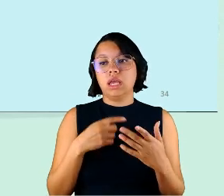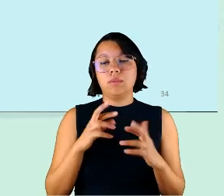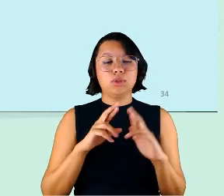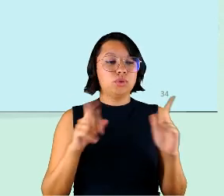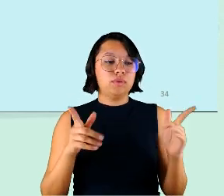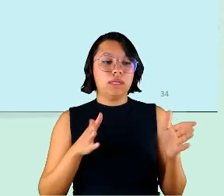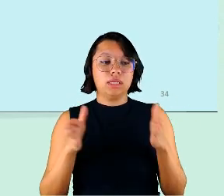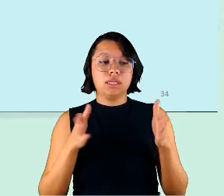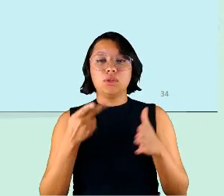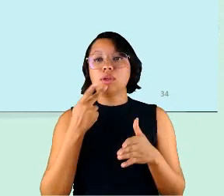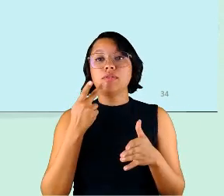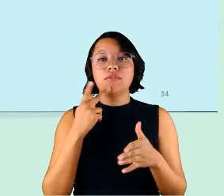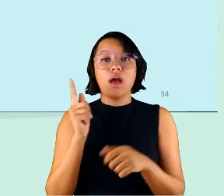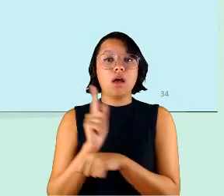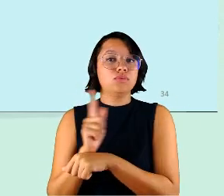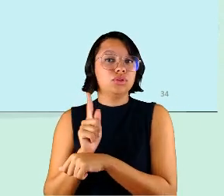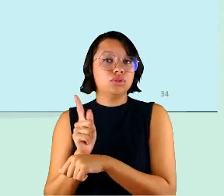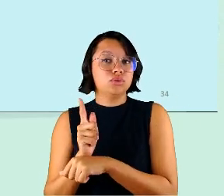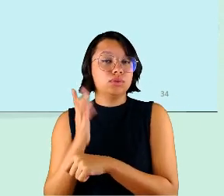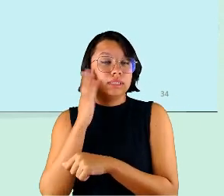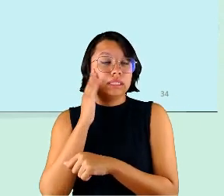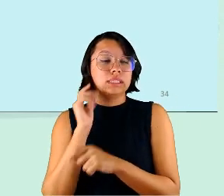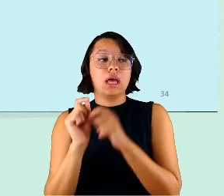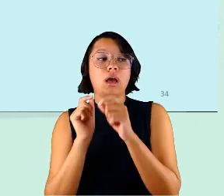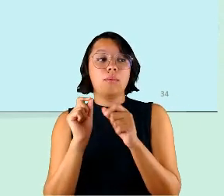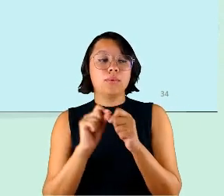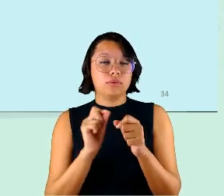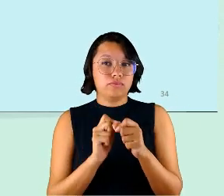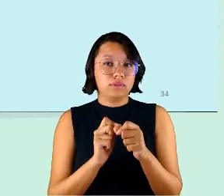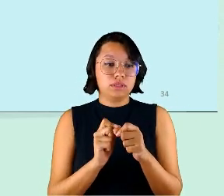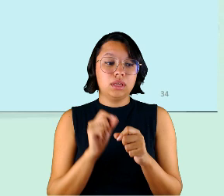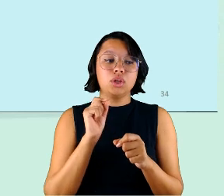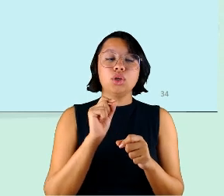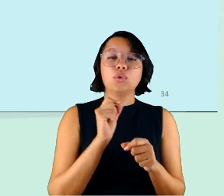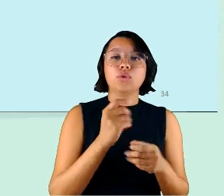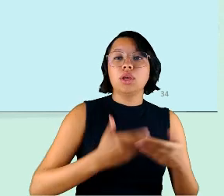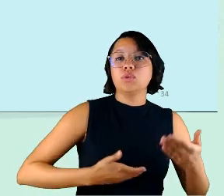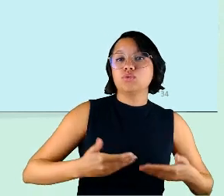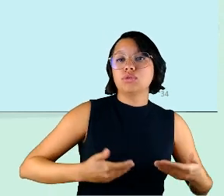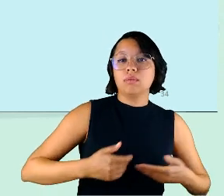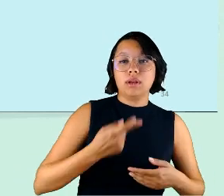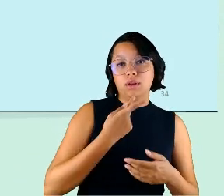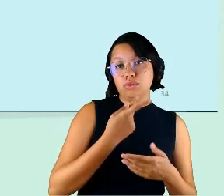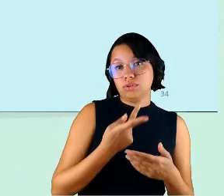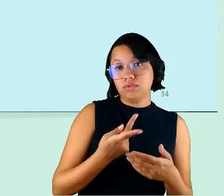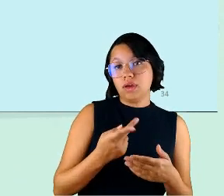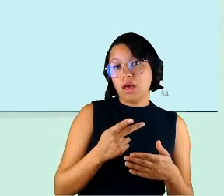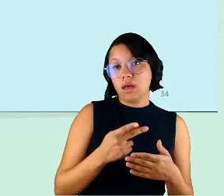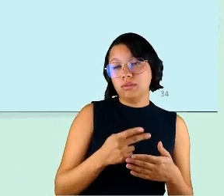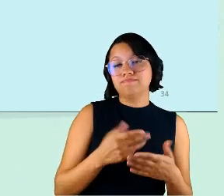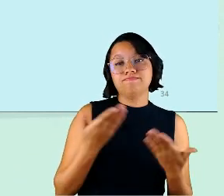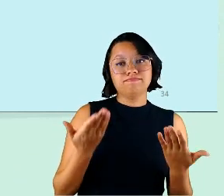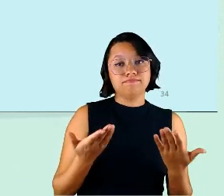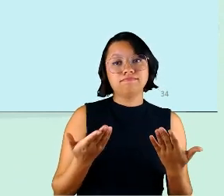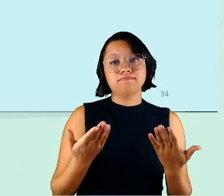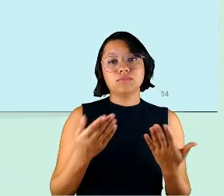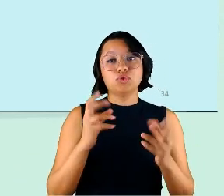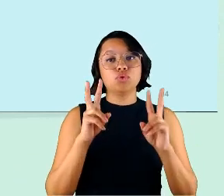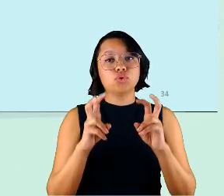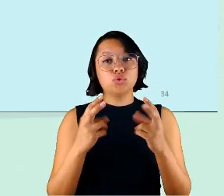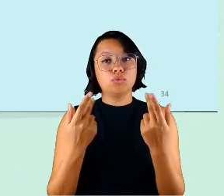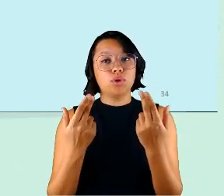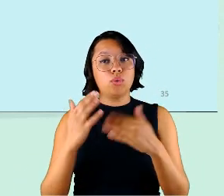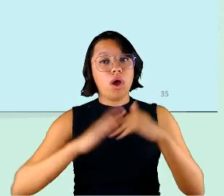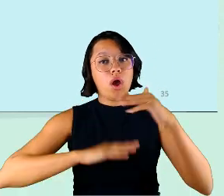o gestor que sabe fazer com relação aos feedbacks e o que dizem os nossos servidores né os liderados a respeito da